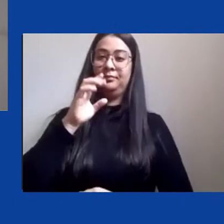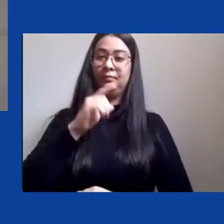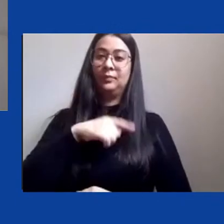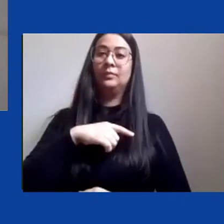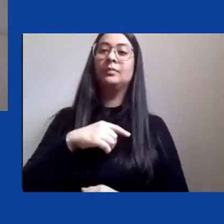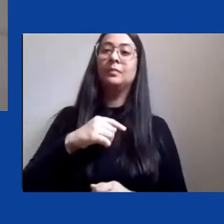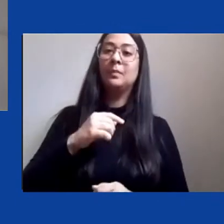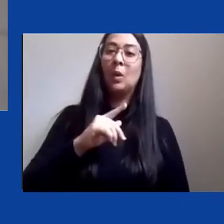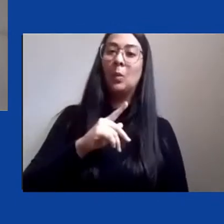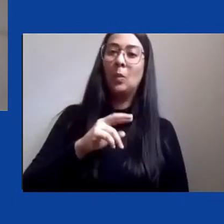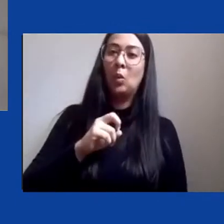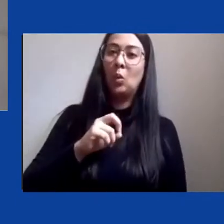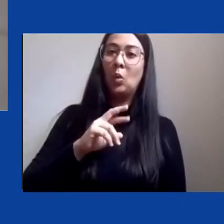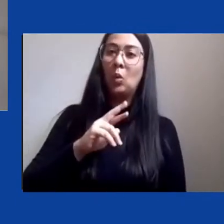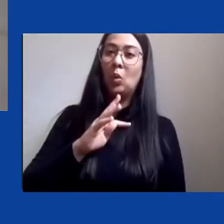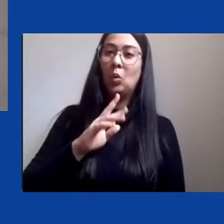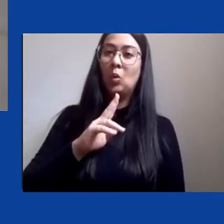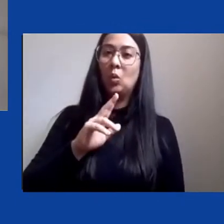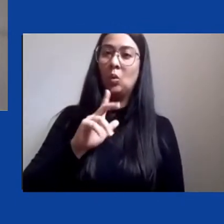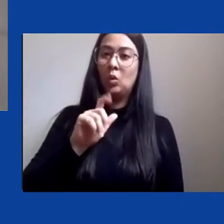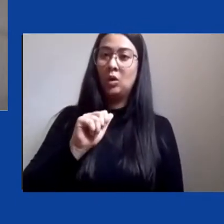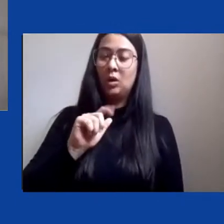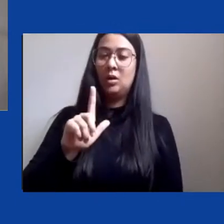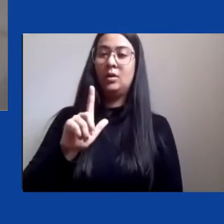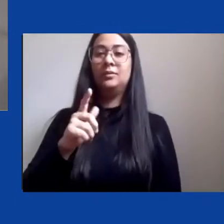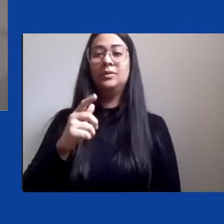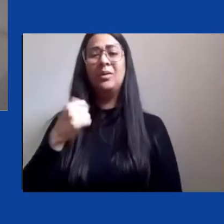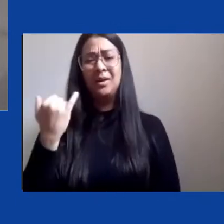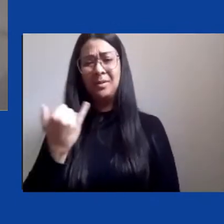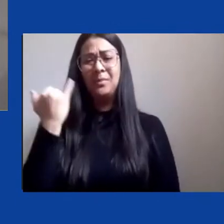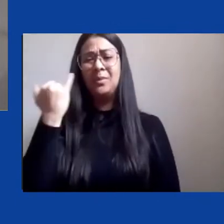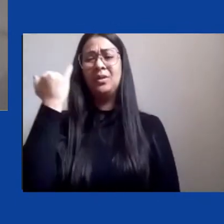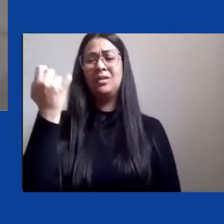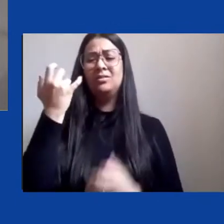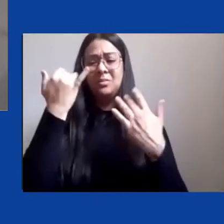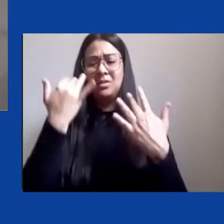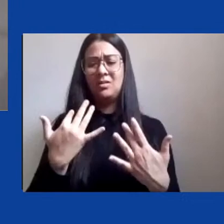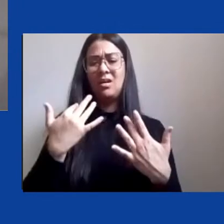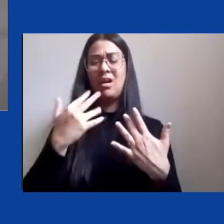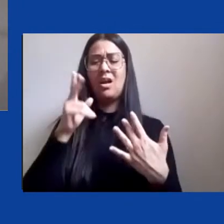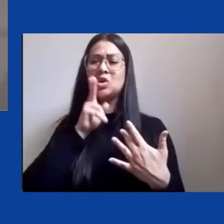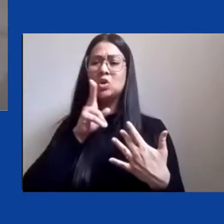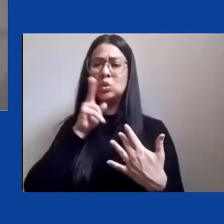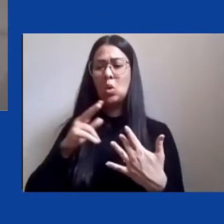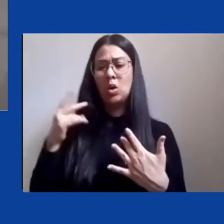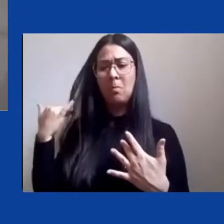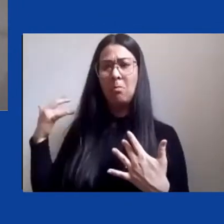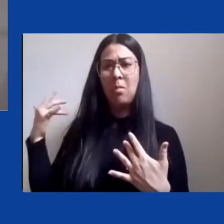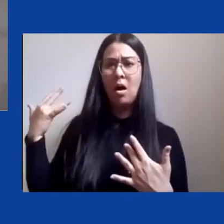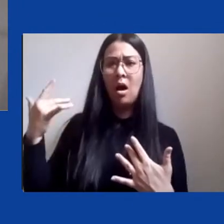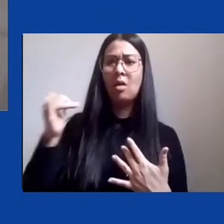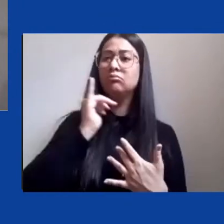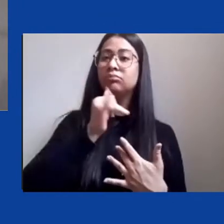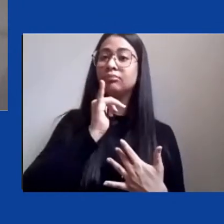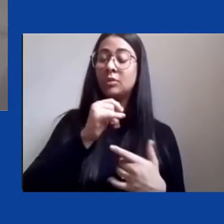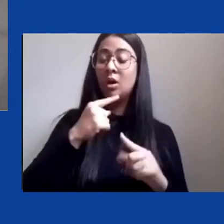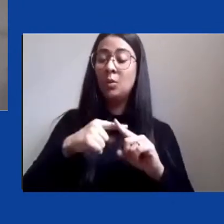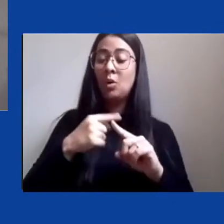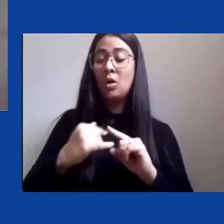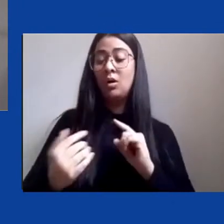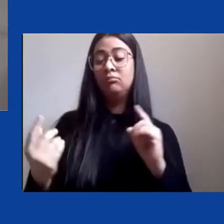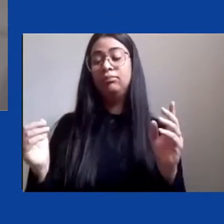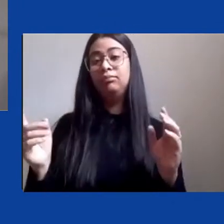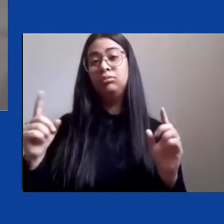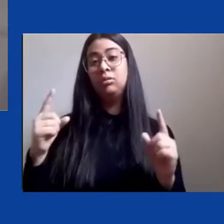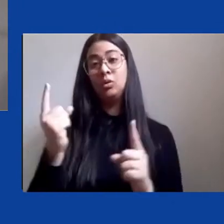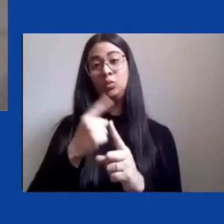falar sobre essa narrativa histórica porque as trocas que houveram e se deram